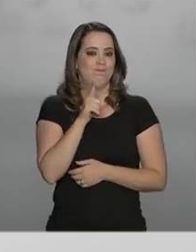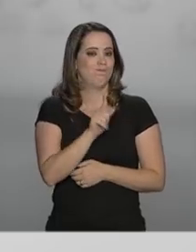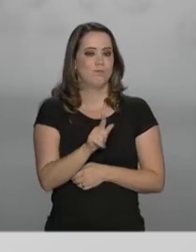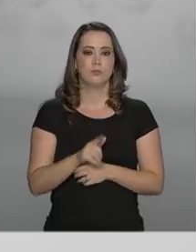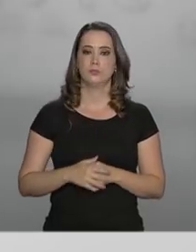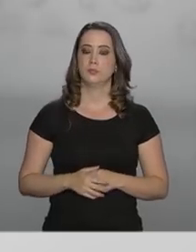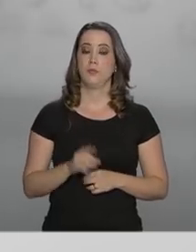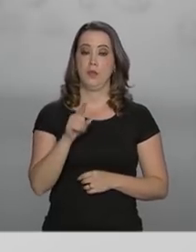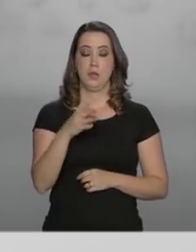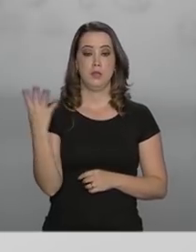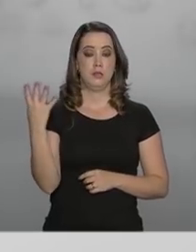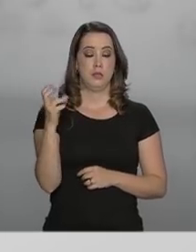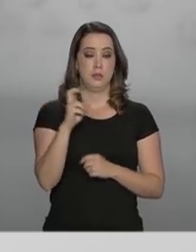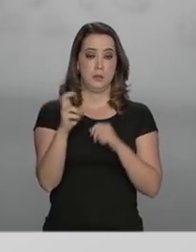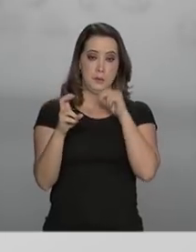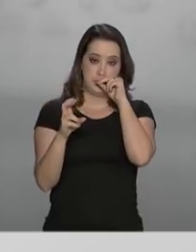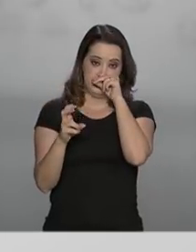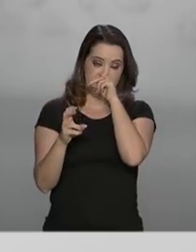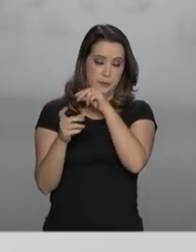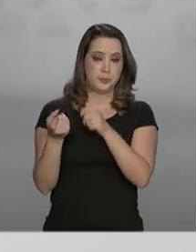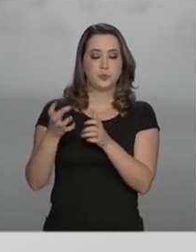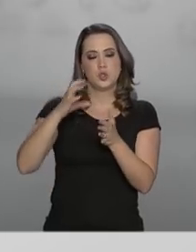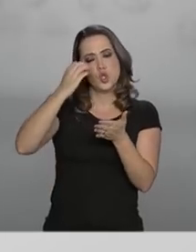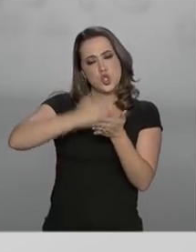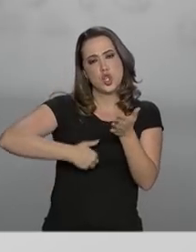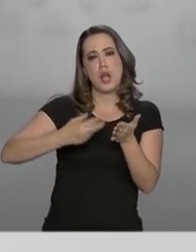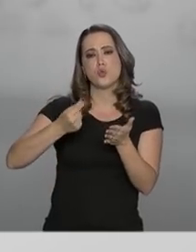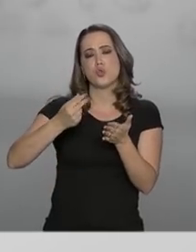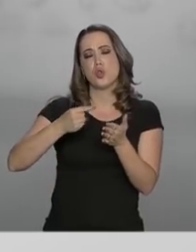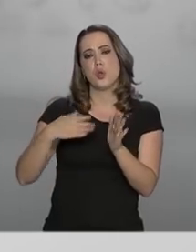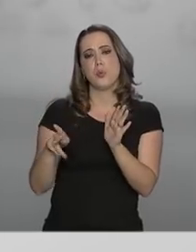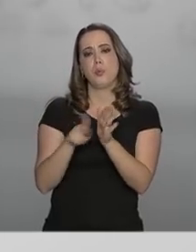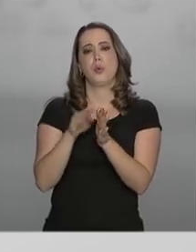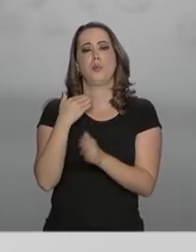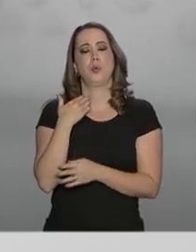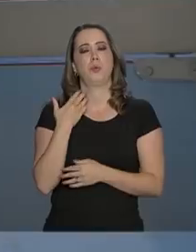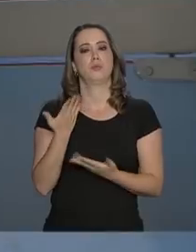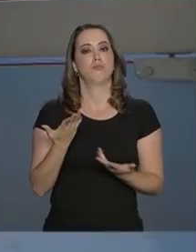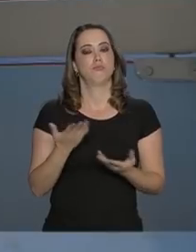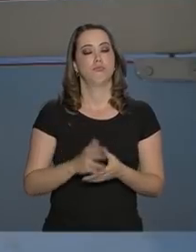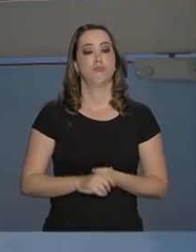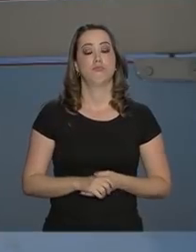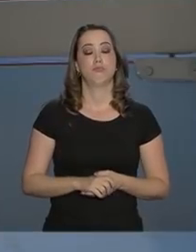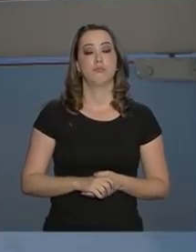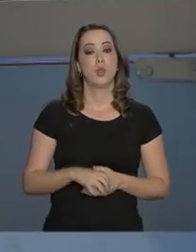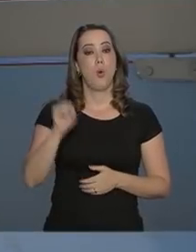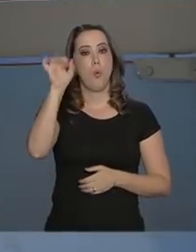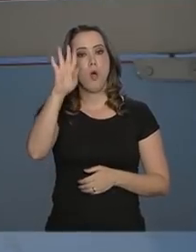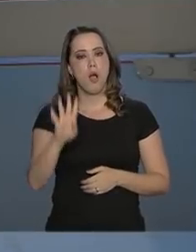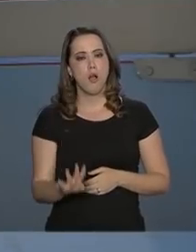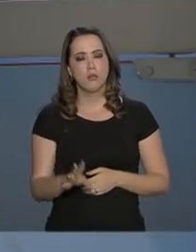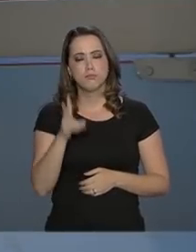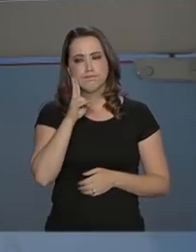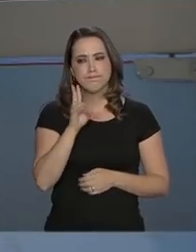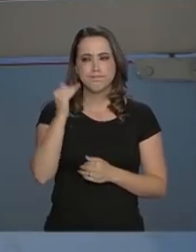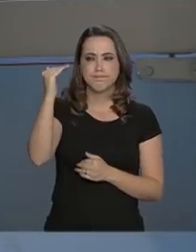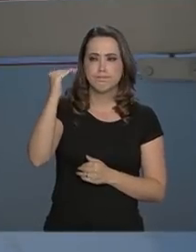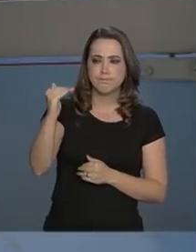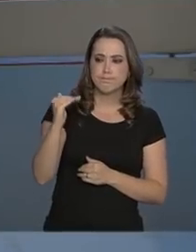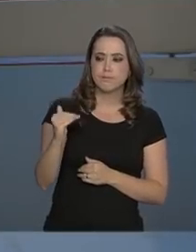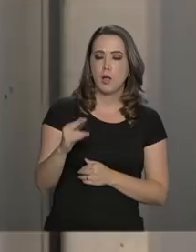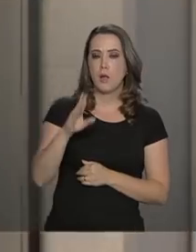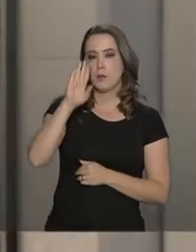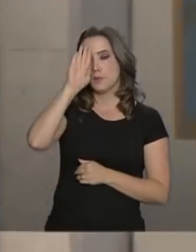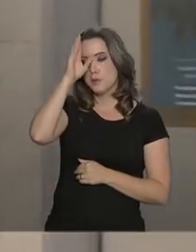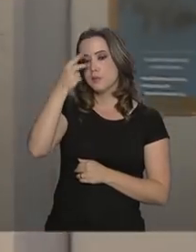conseguiram. E, em quinto, débitos feitos de forma errada na conta do cliente. O ranking listou as principais reclamações